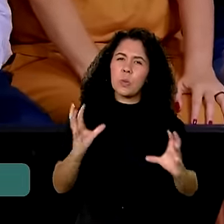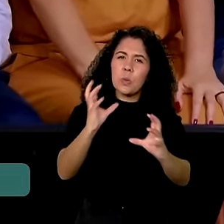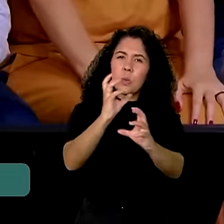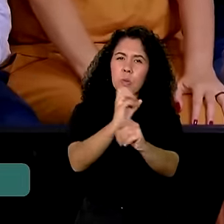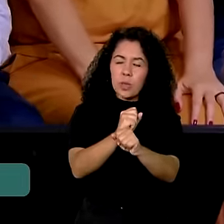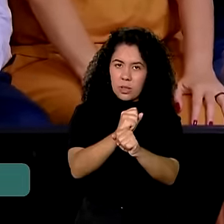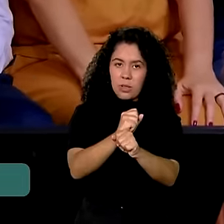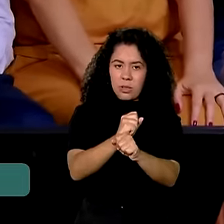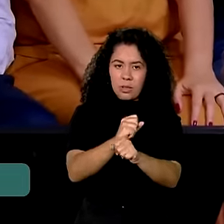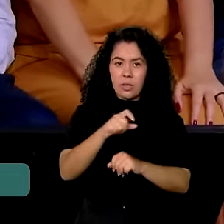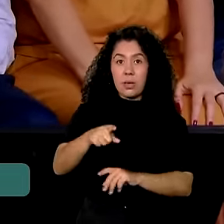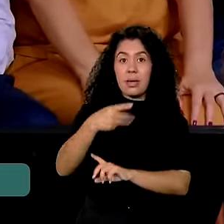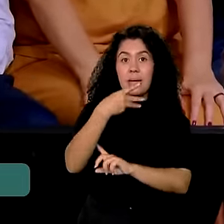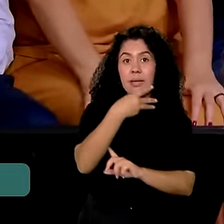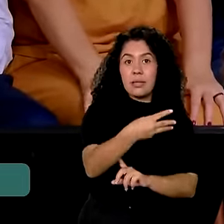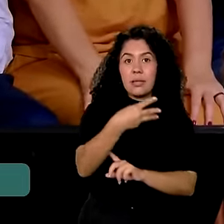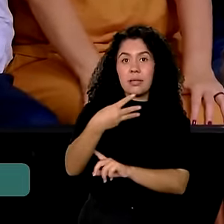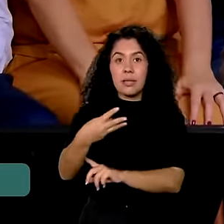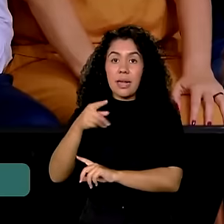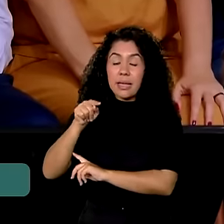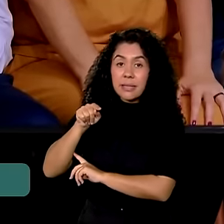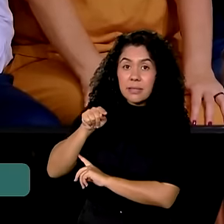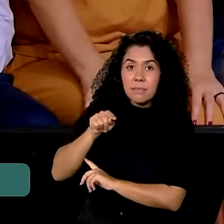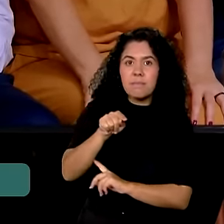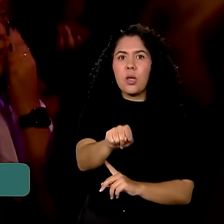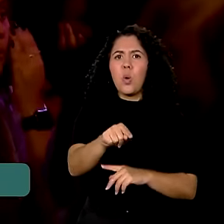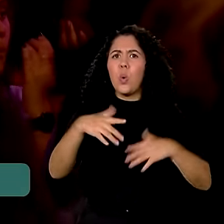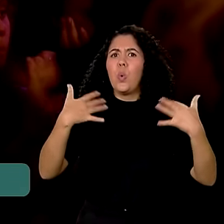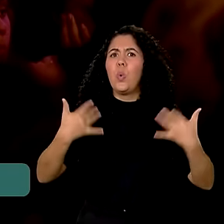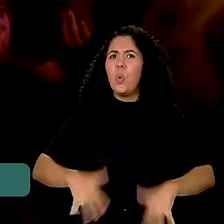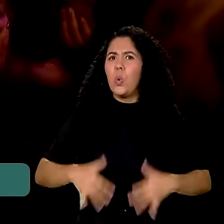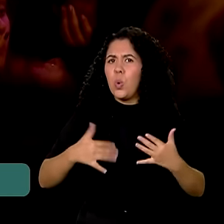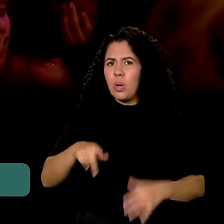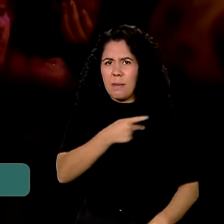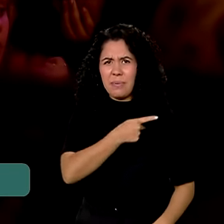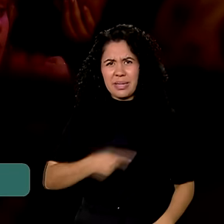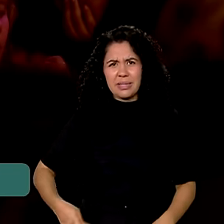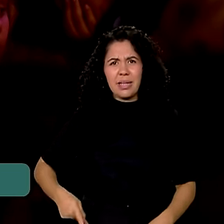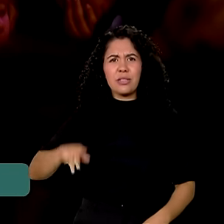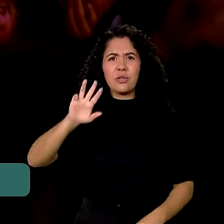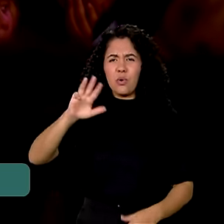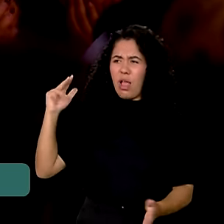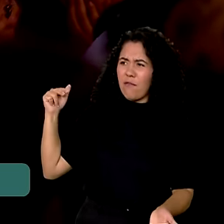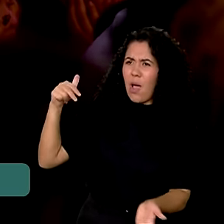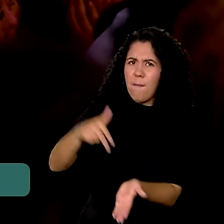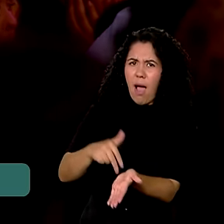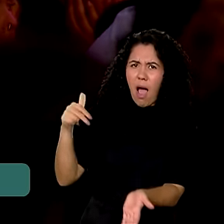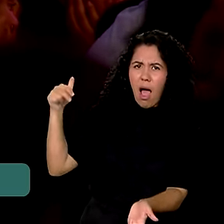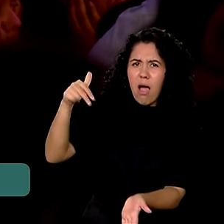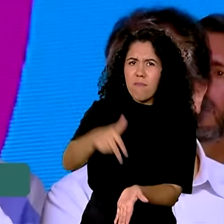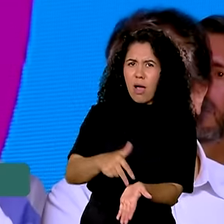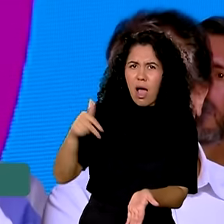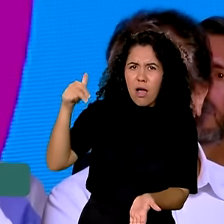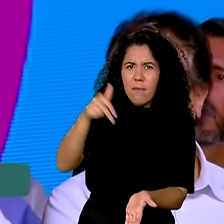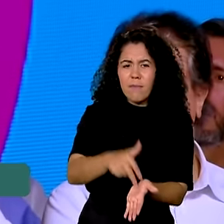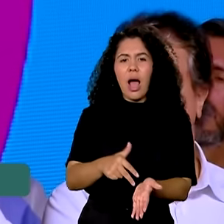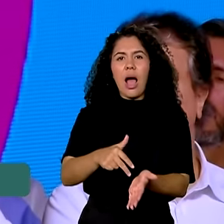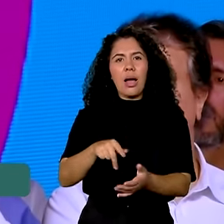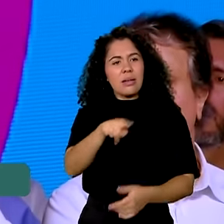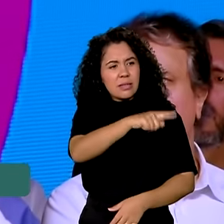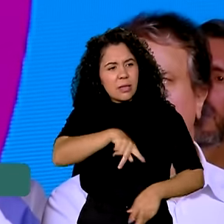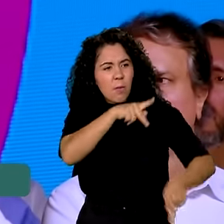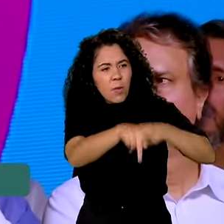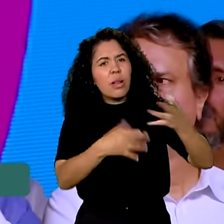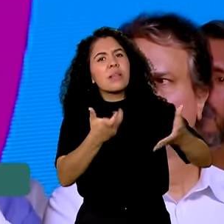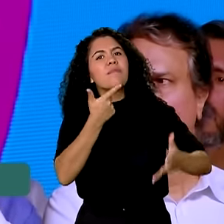para a Bahia de 33.300, então só vai cansar, presidente, de vir aqui falar com esse povo que lhe quer bem.